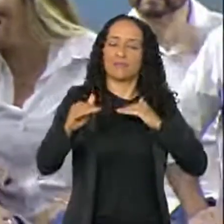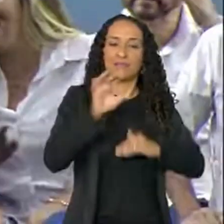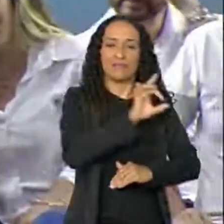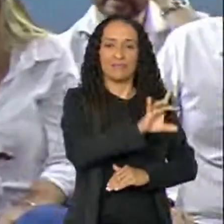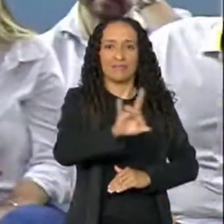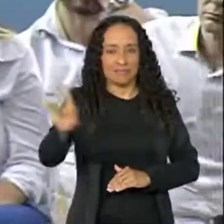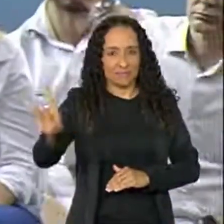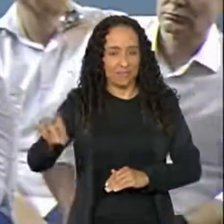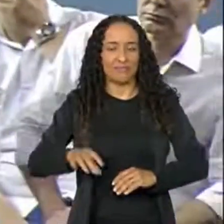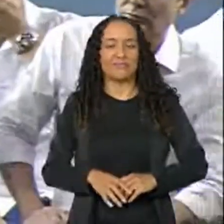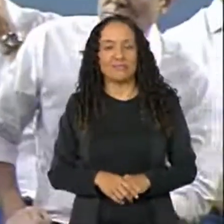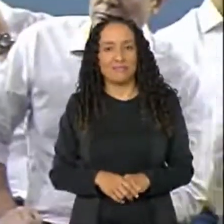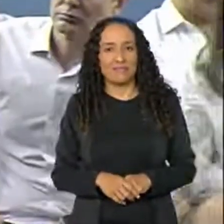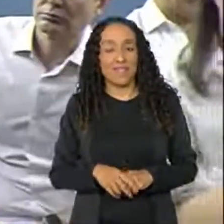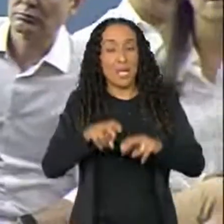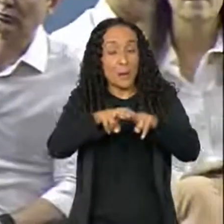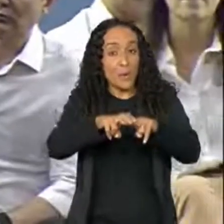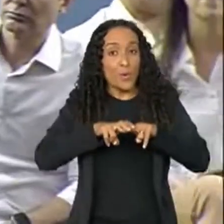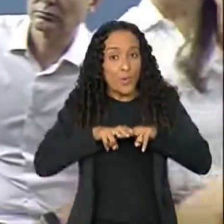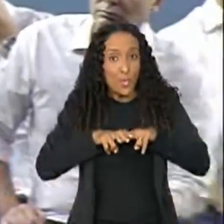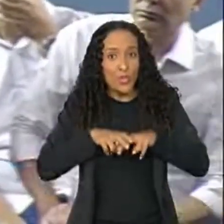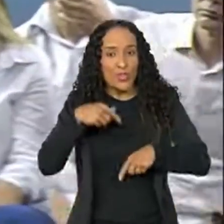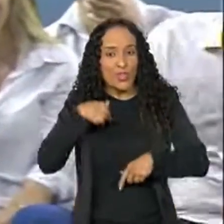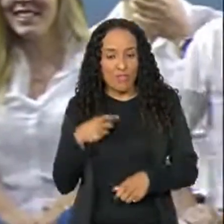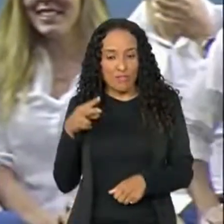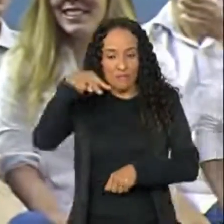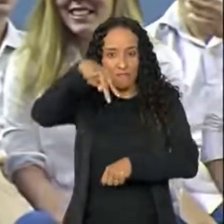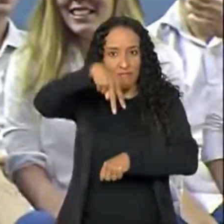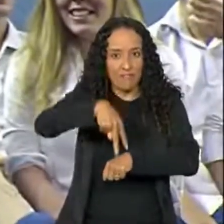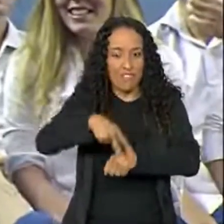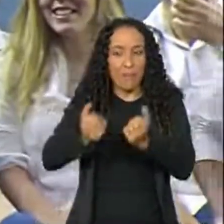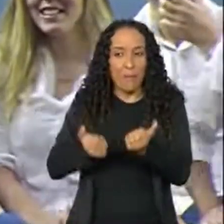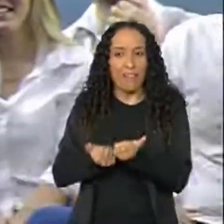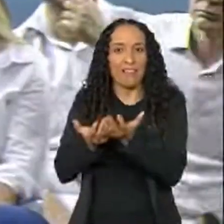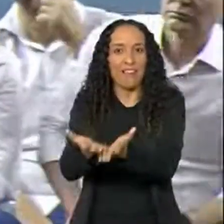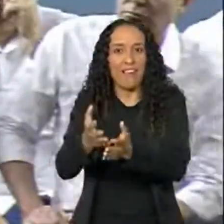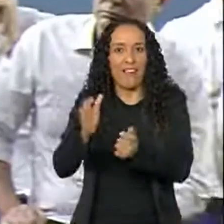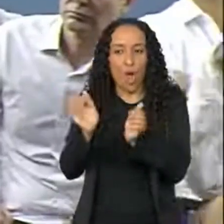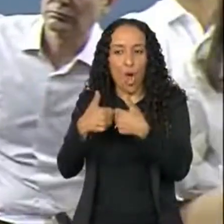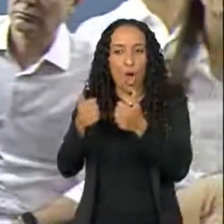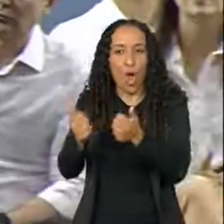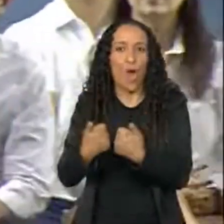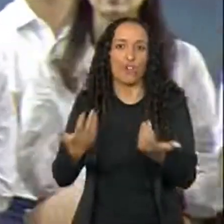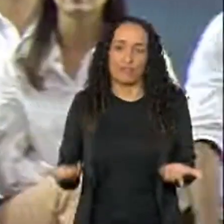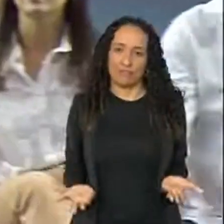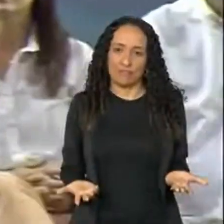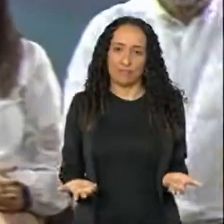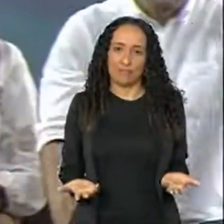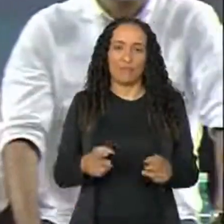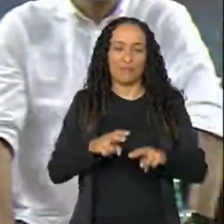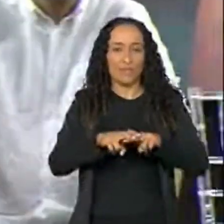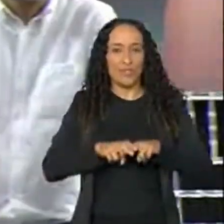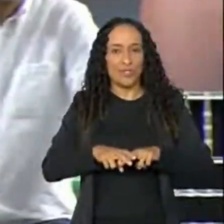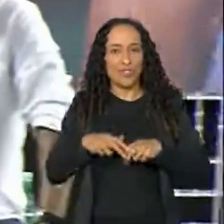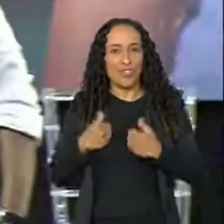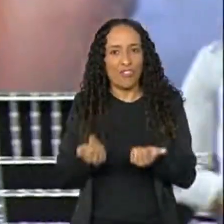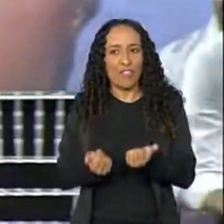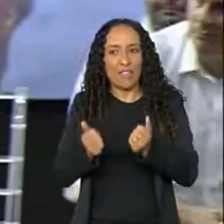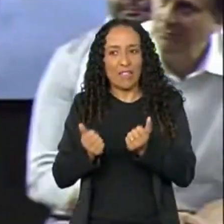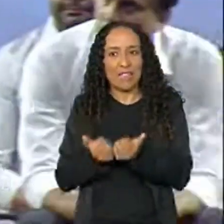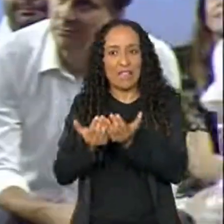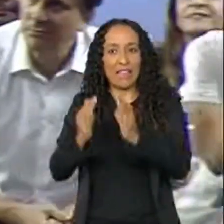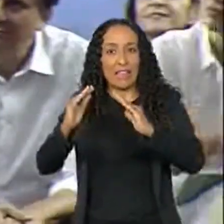nós. É por isso que eu vim aqui para entregar esse ônibus, é por isso que eu vim aqui para entregar casa,